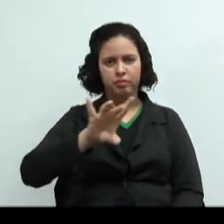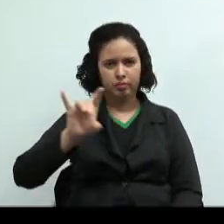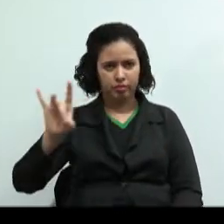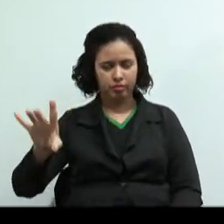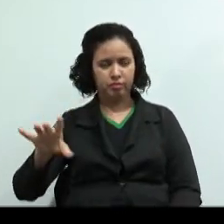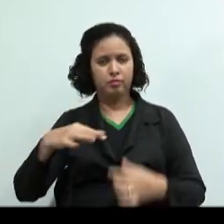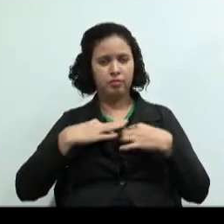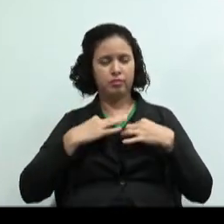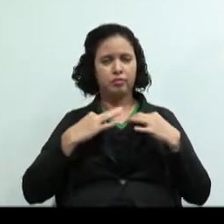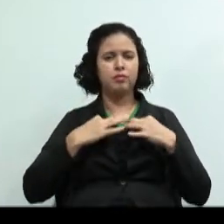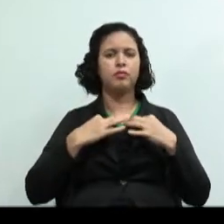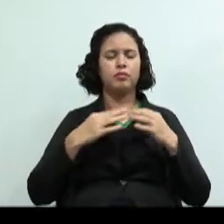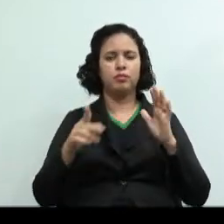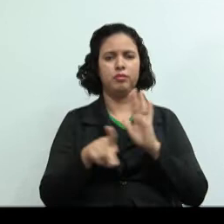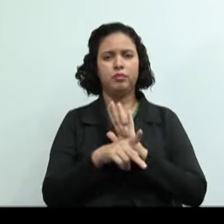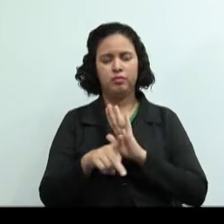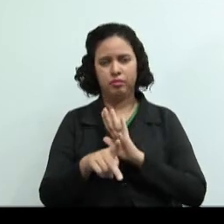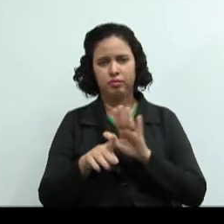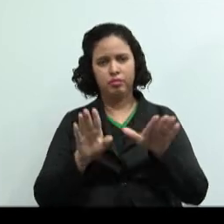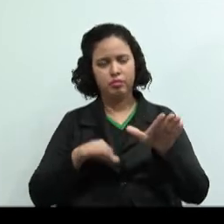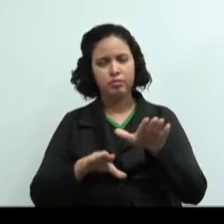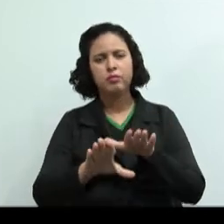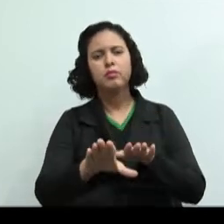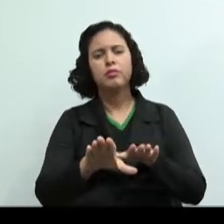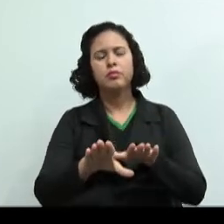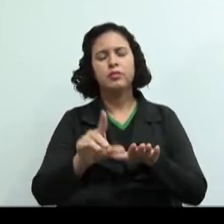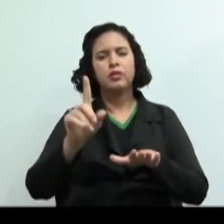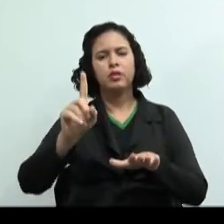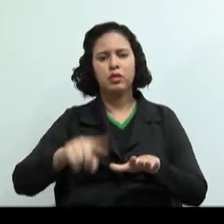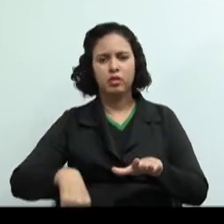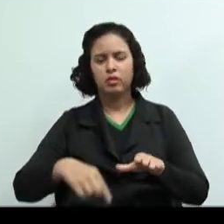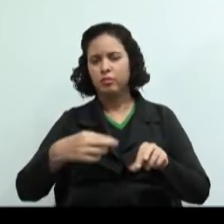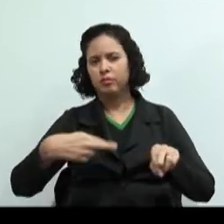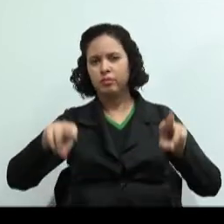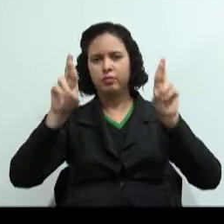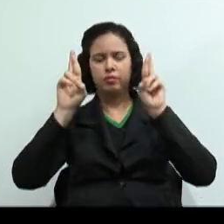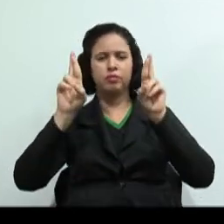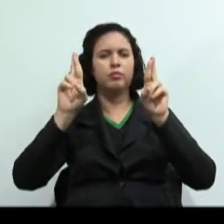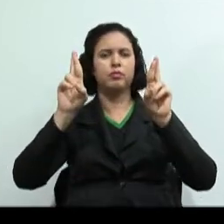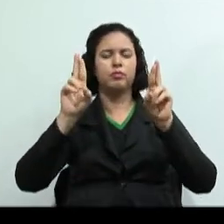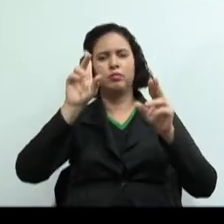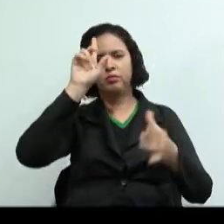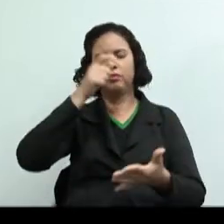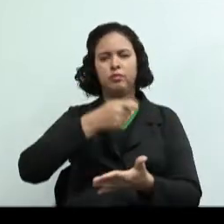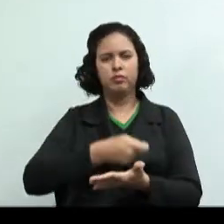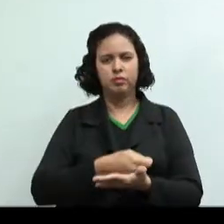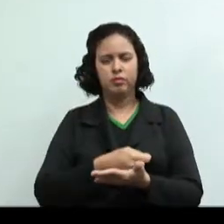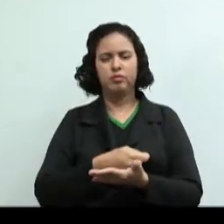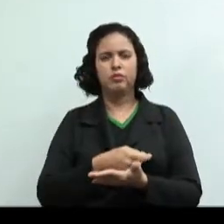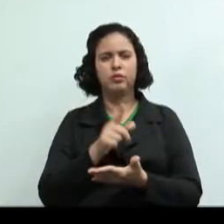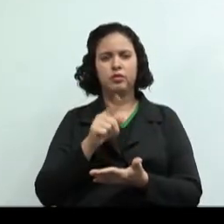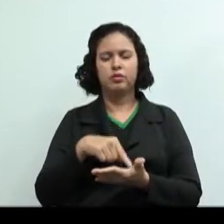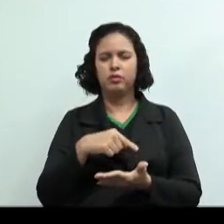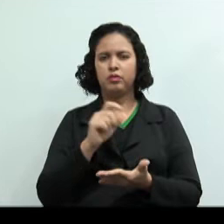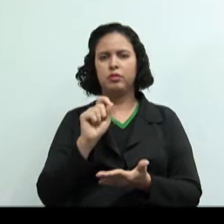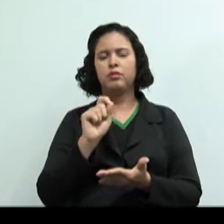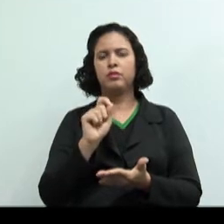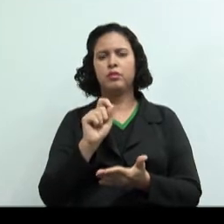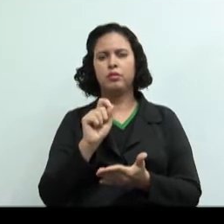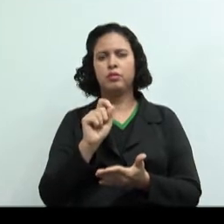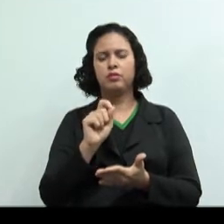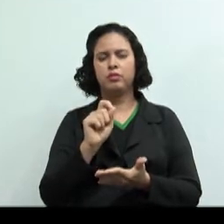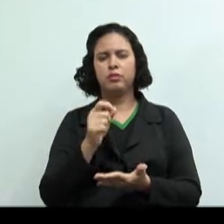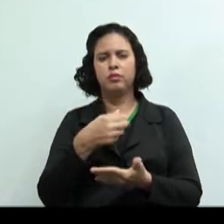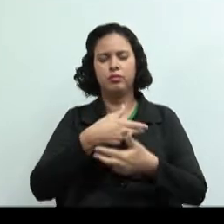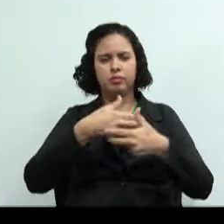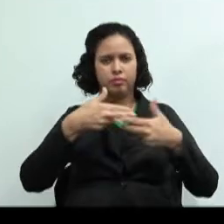produzida pelas costureiras. Então isso é uma forma, é uma tomada de decisão que é feita com base nos dados da